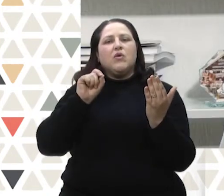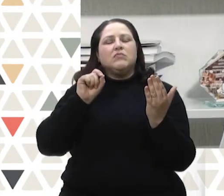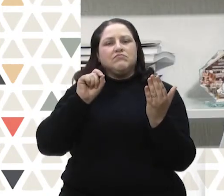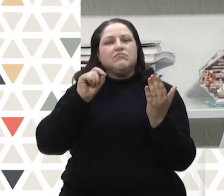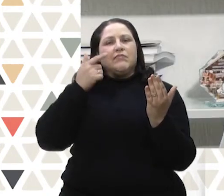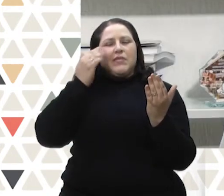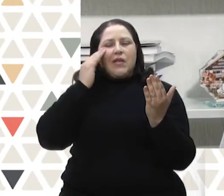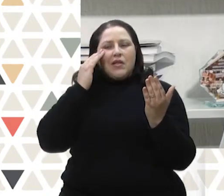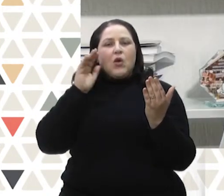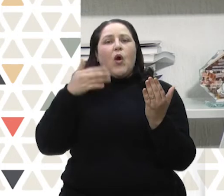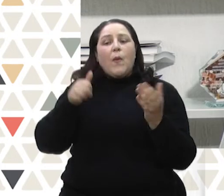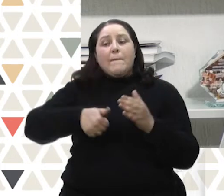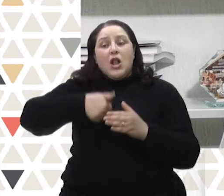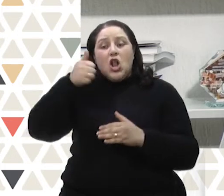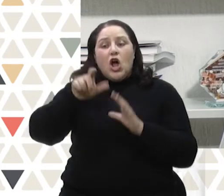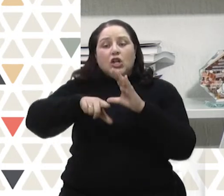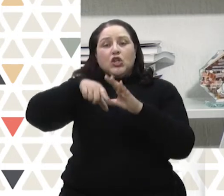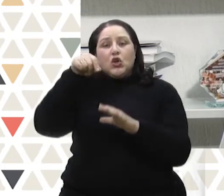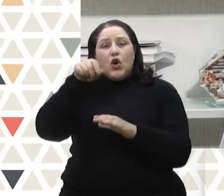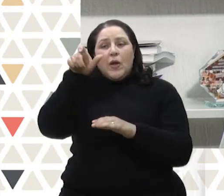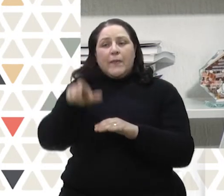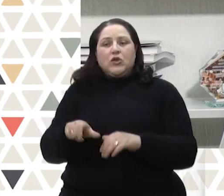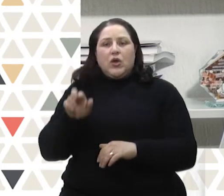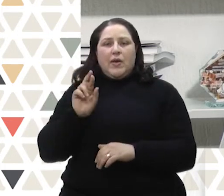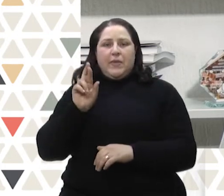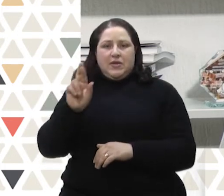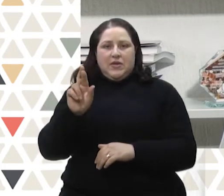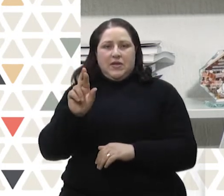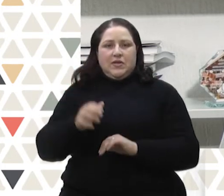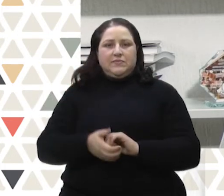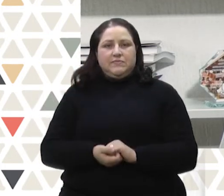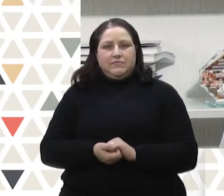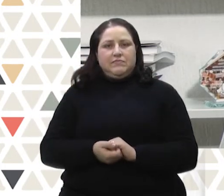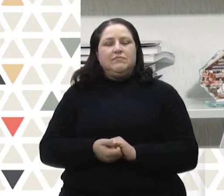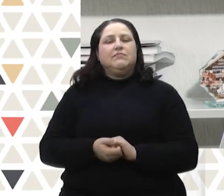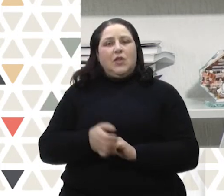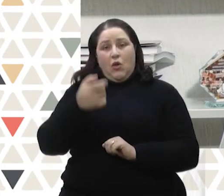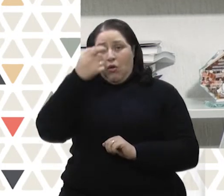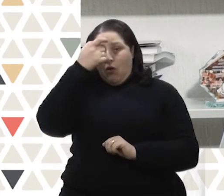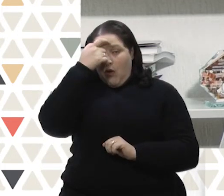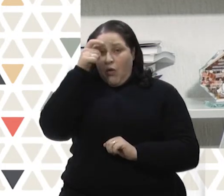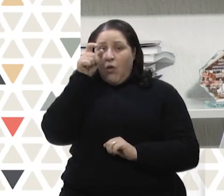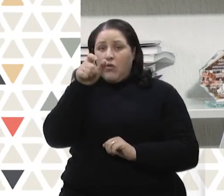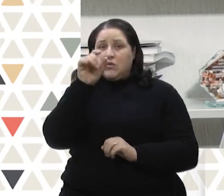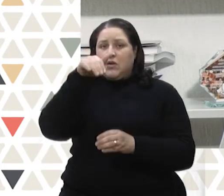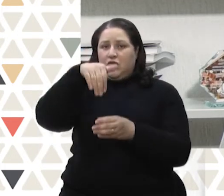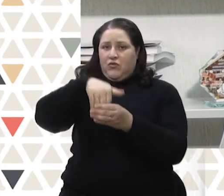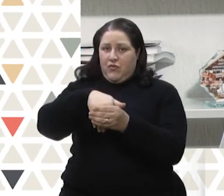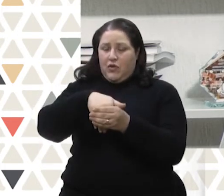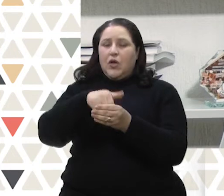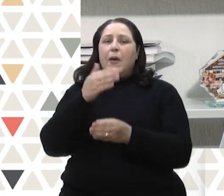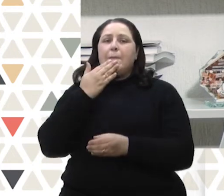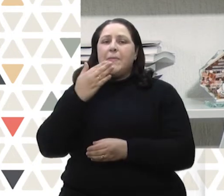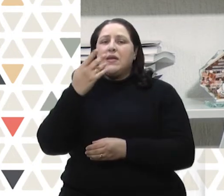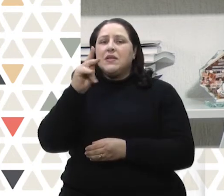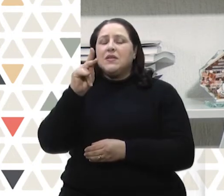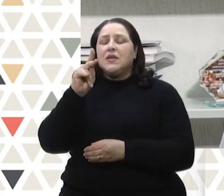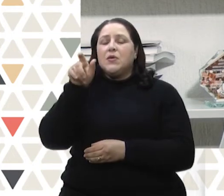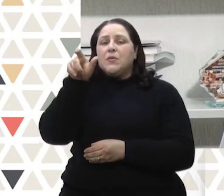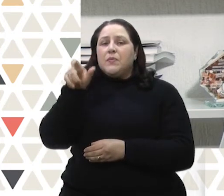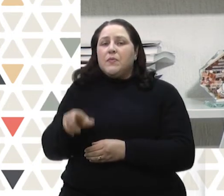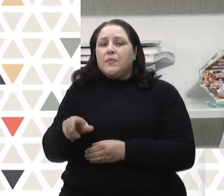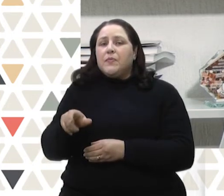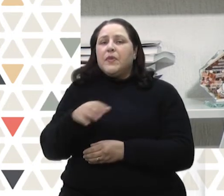e entender, livremente, qual é a melhor escolha para a representação. Vote consciente e